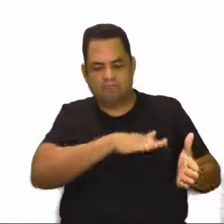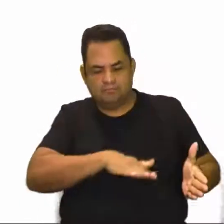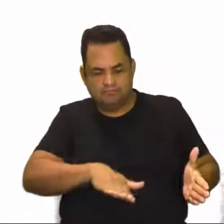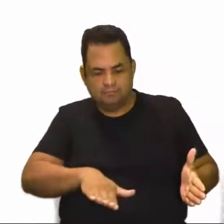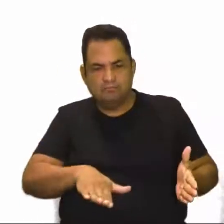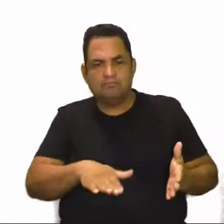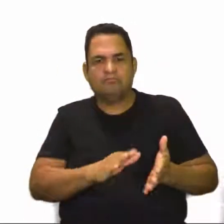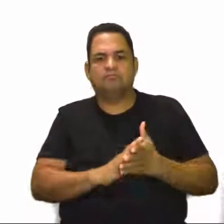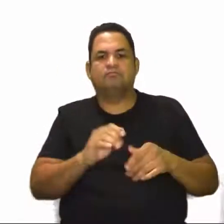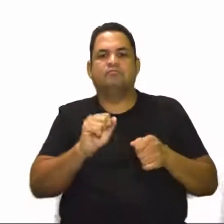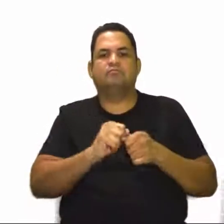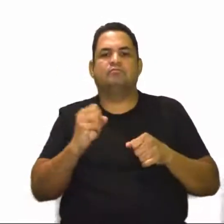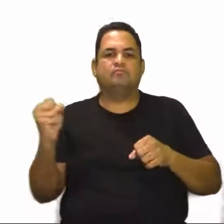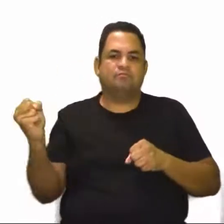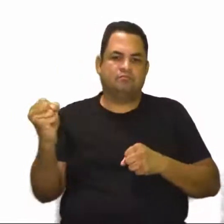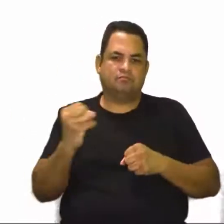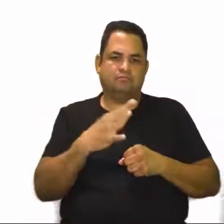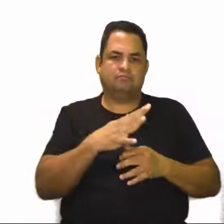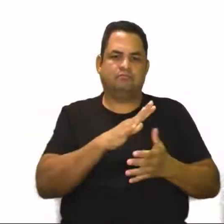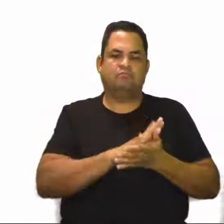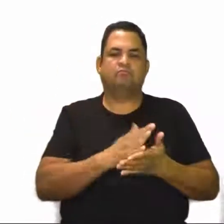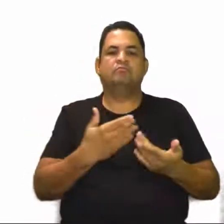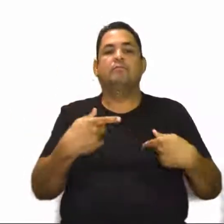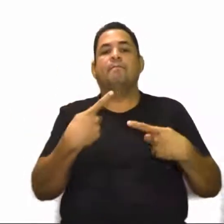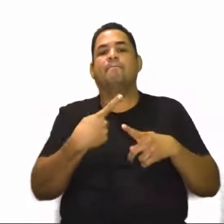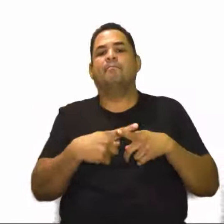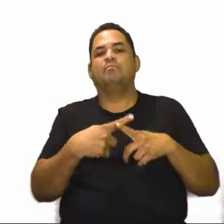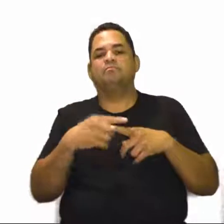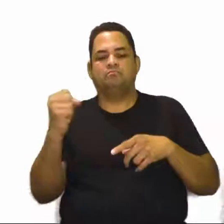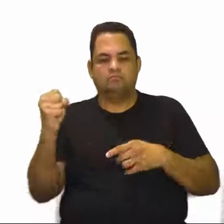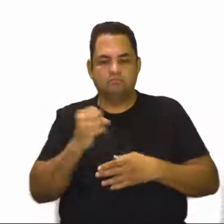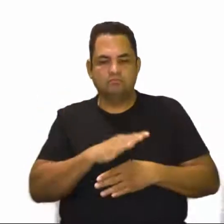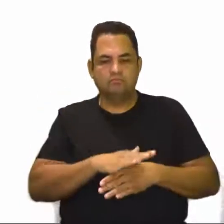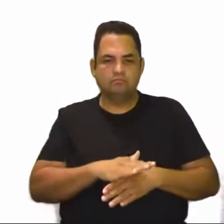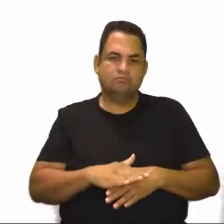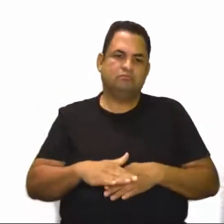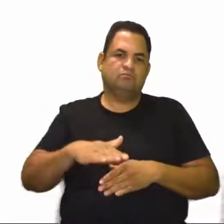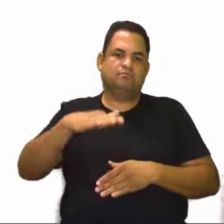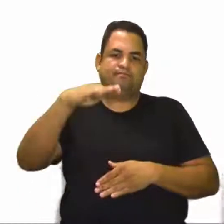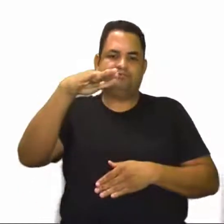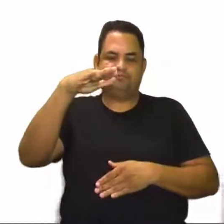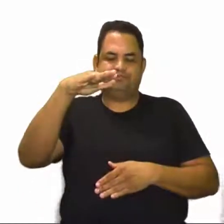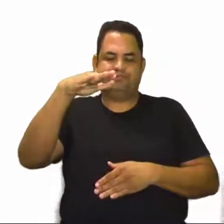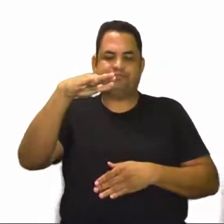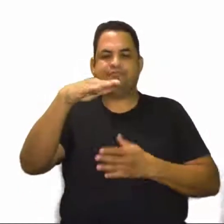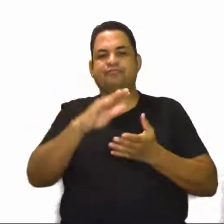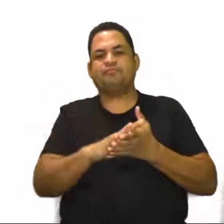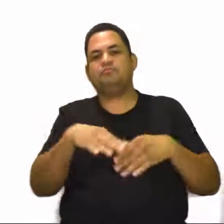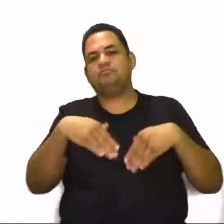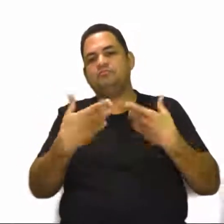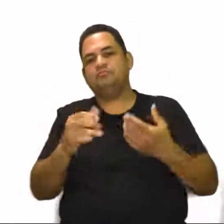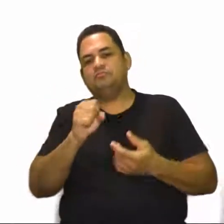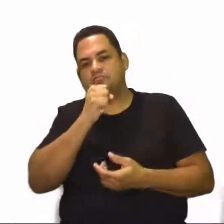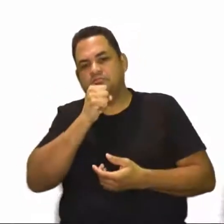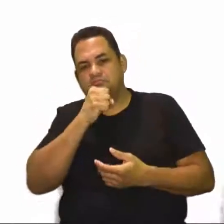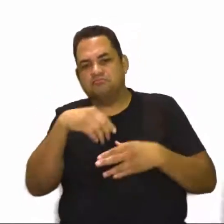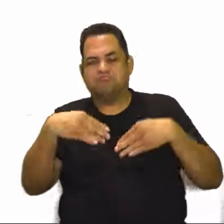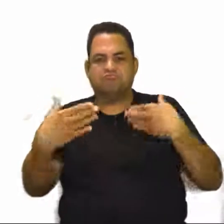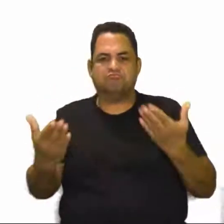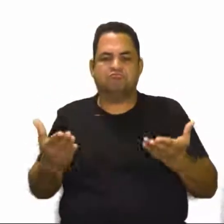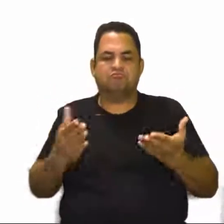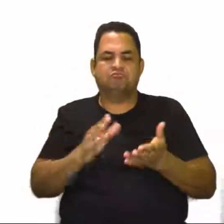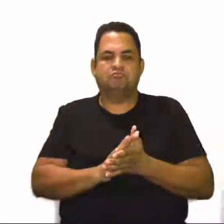Por que fazer atividade física na adolescência, juventude, na fase ali do adulto, idoso,